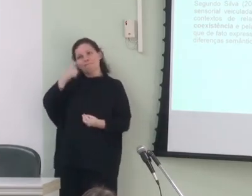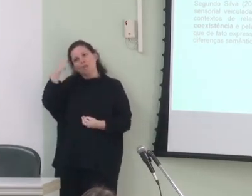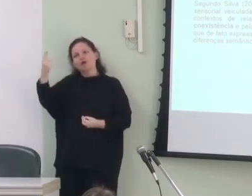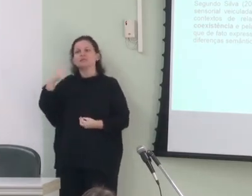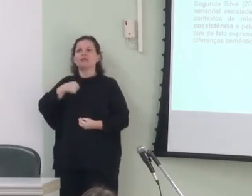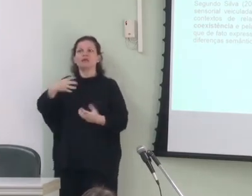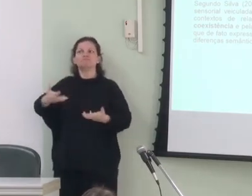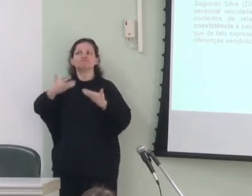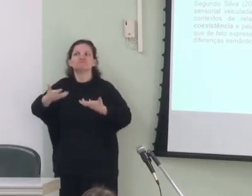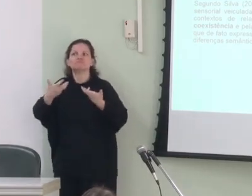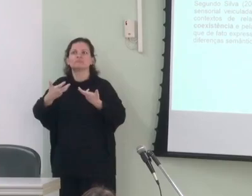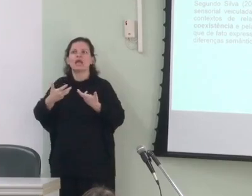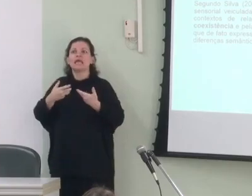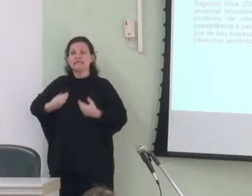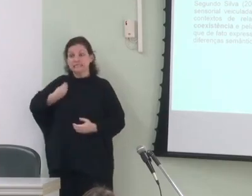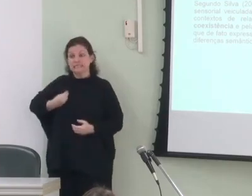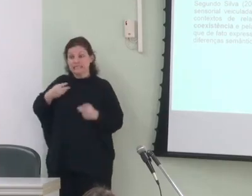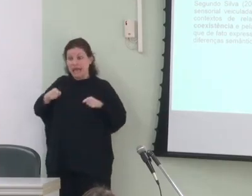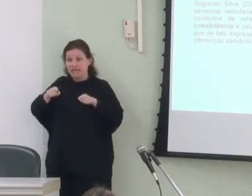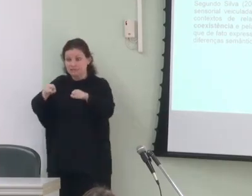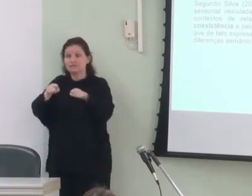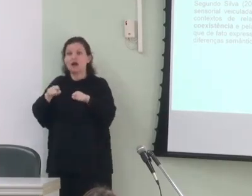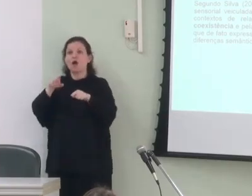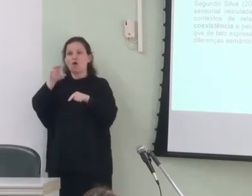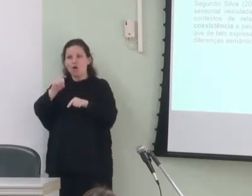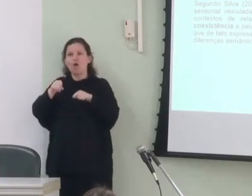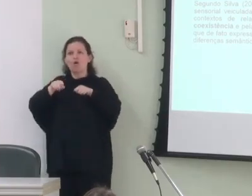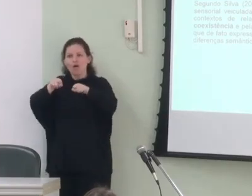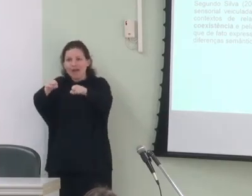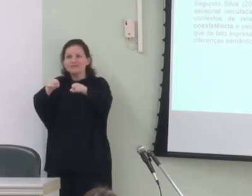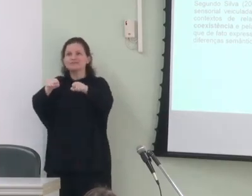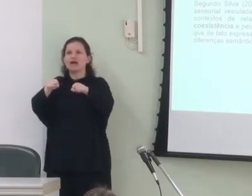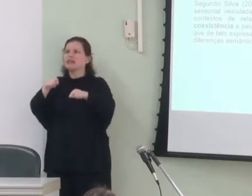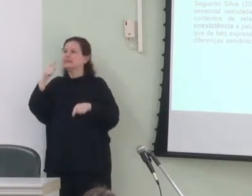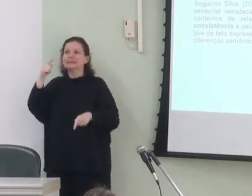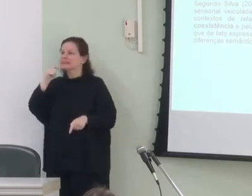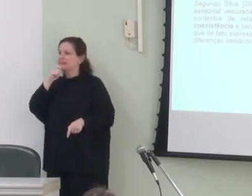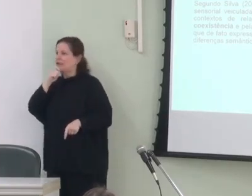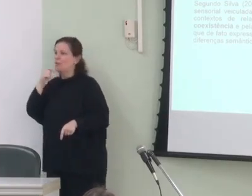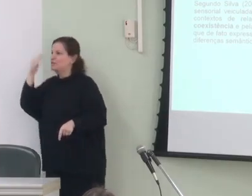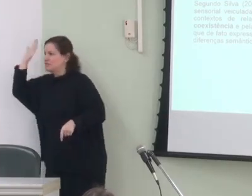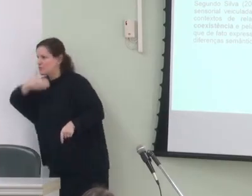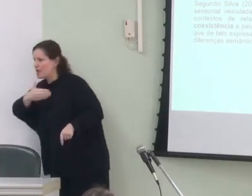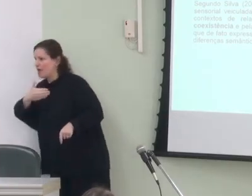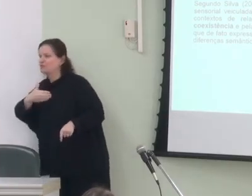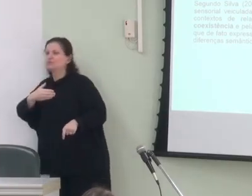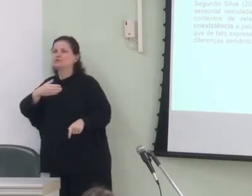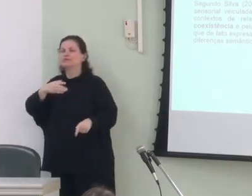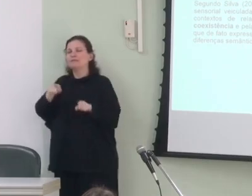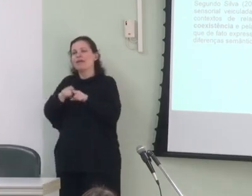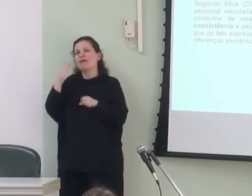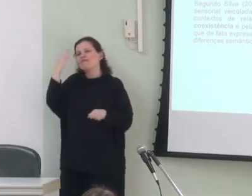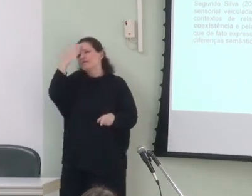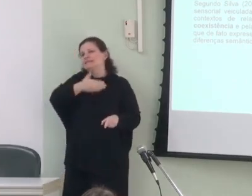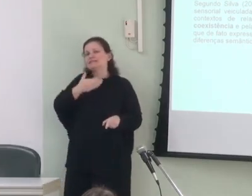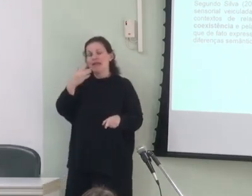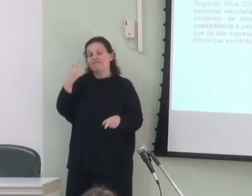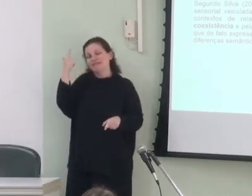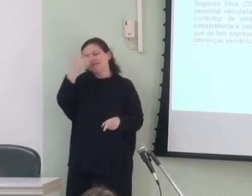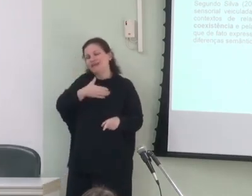motivada pela coexistência e pela concorrência entre o não testemunhado e evidenciais que expressam